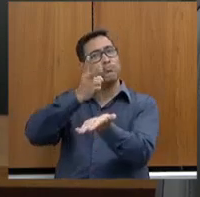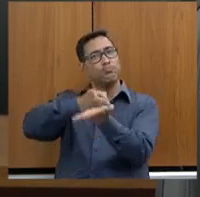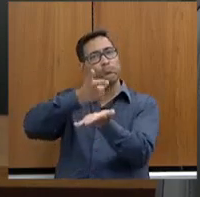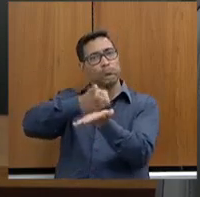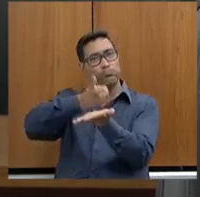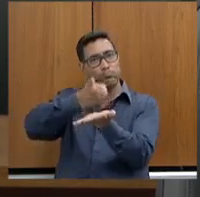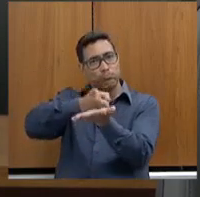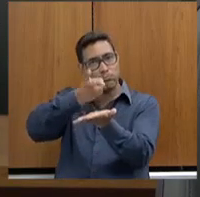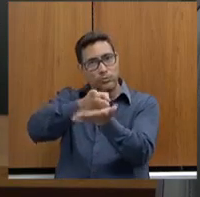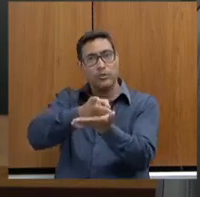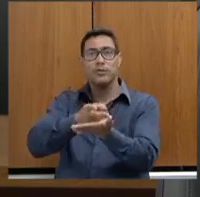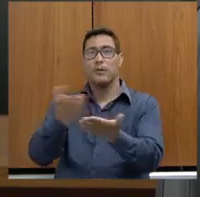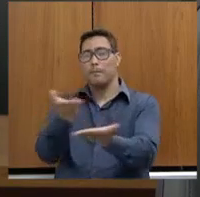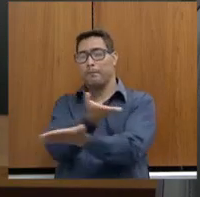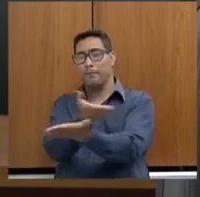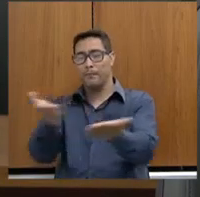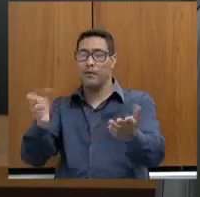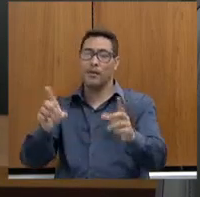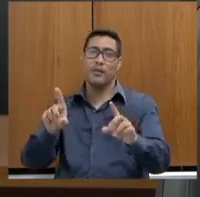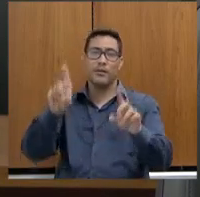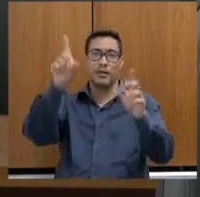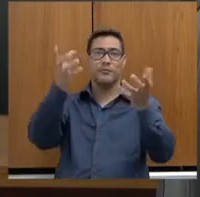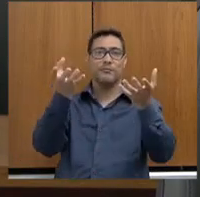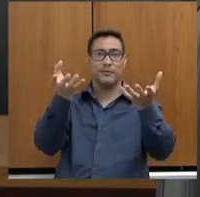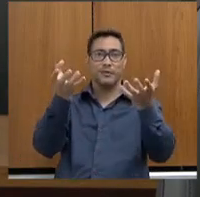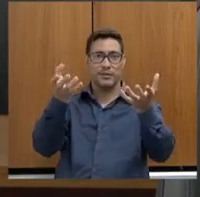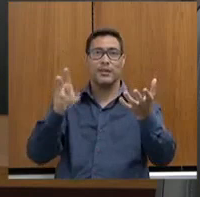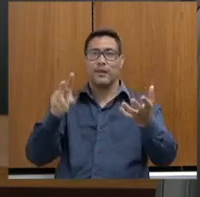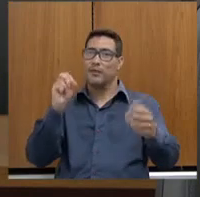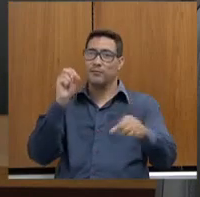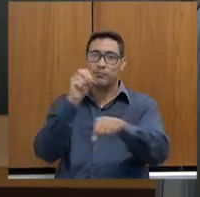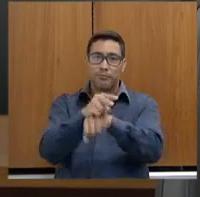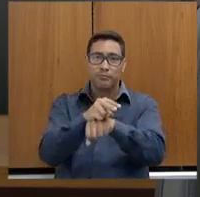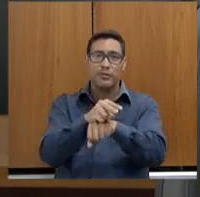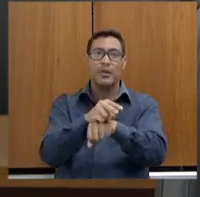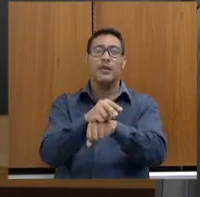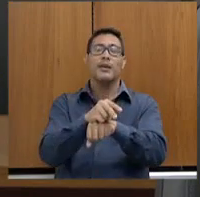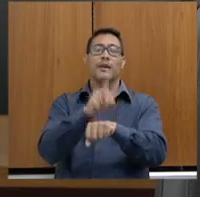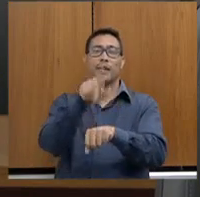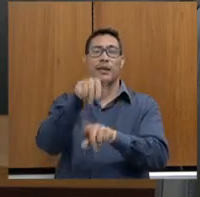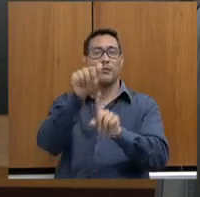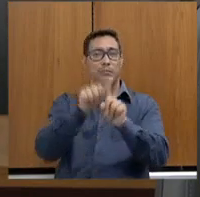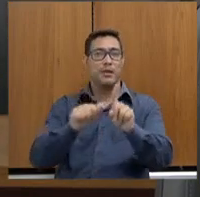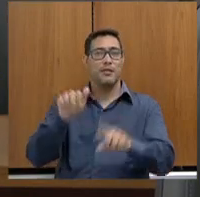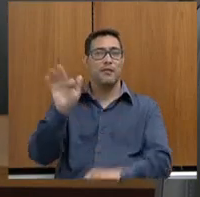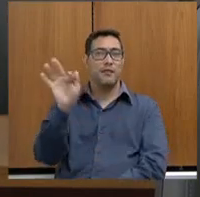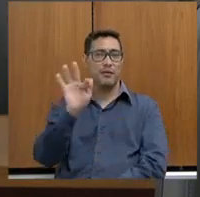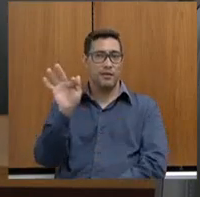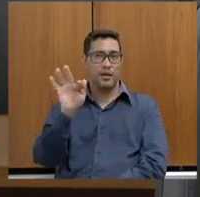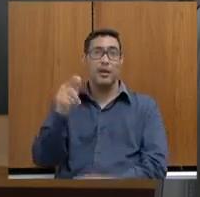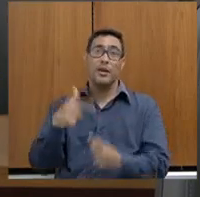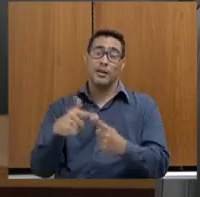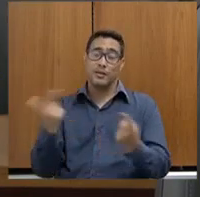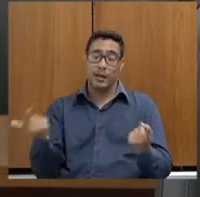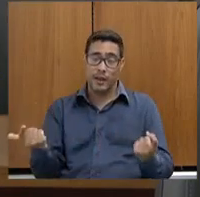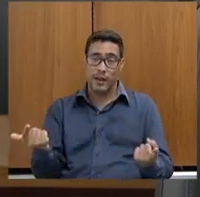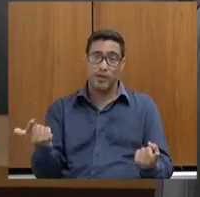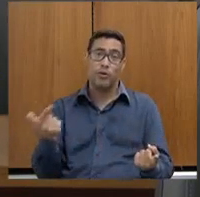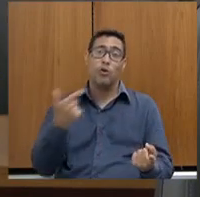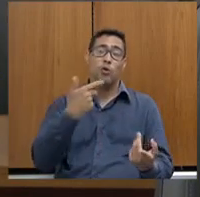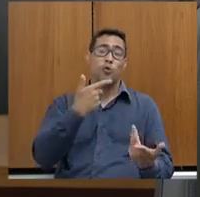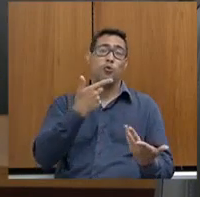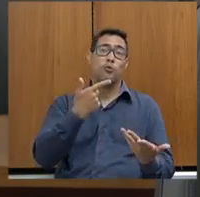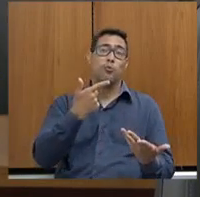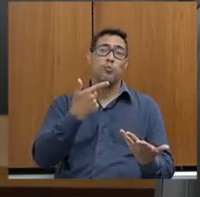E vocês, se Deus quiser, vão participar da academia a partir de fevereiro. É uma decisão do Poder Judiciário, a secretaria não pode afirmar absolutamente